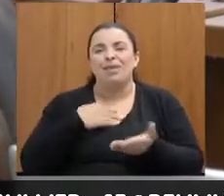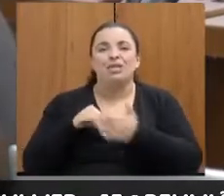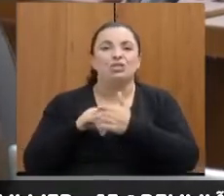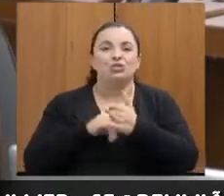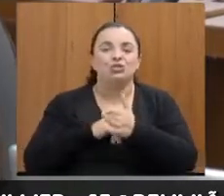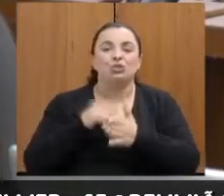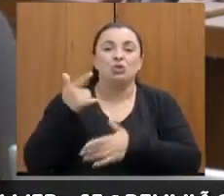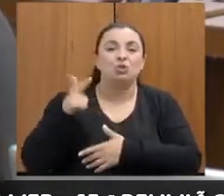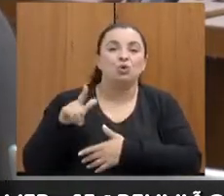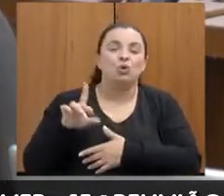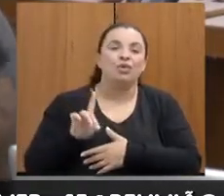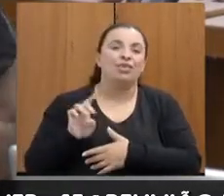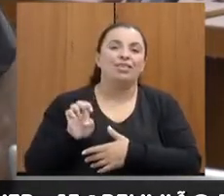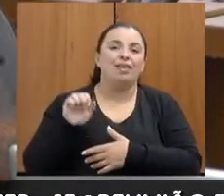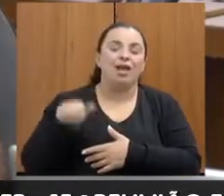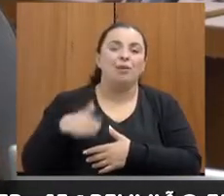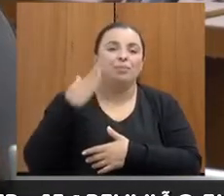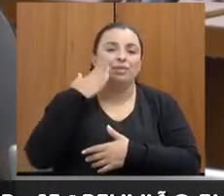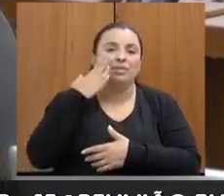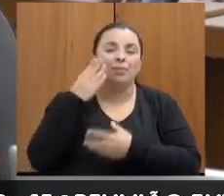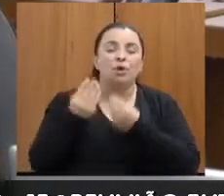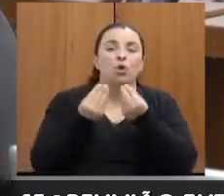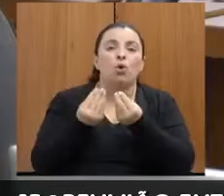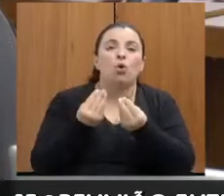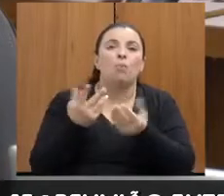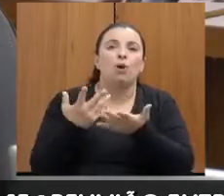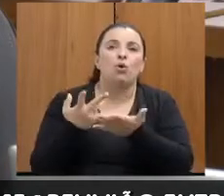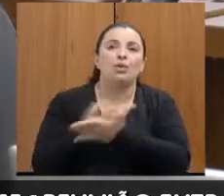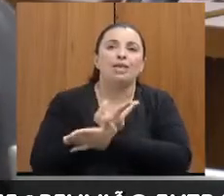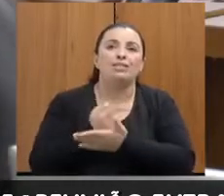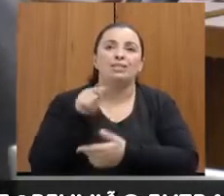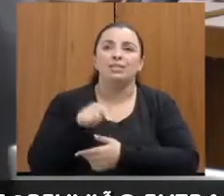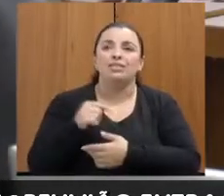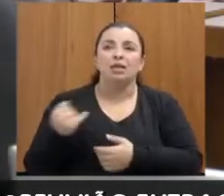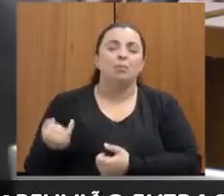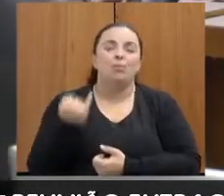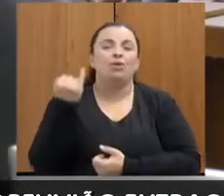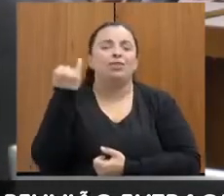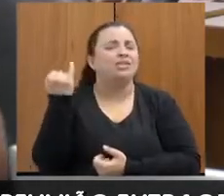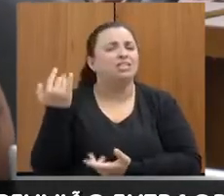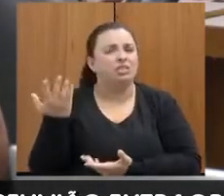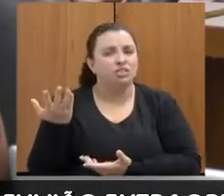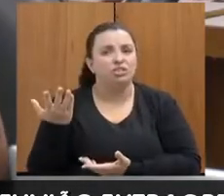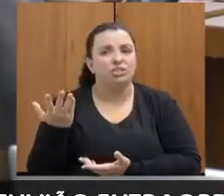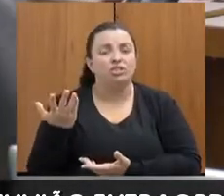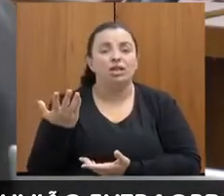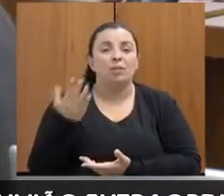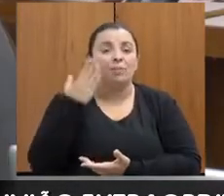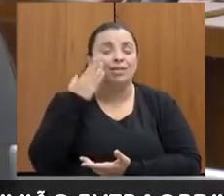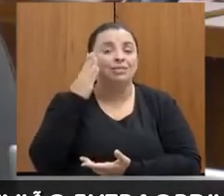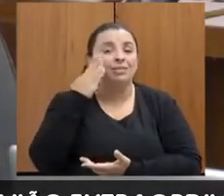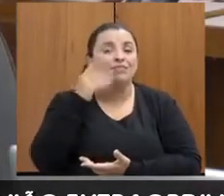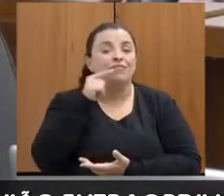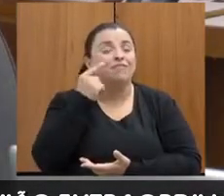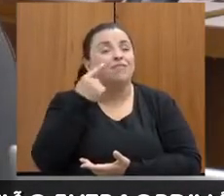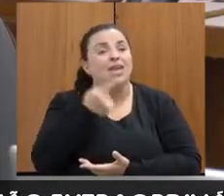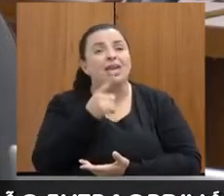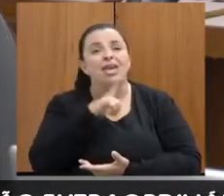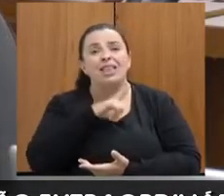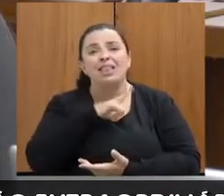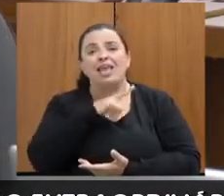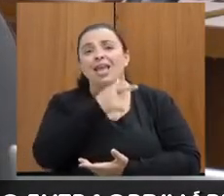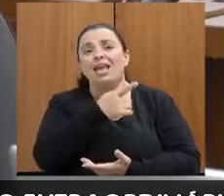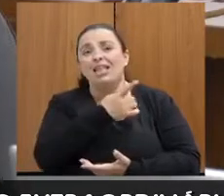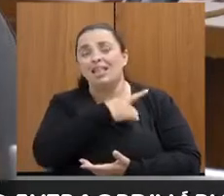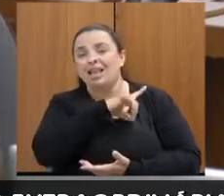deãs, né? Para a gente saber como que é a realidade. E isso é importantíssimo. A gente vê que, às vezes, a gente tem alguma coisa na nossa delegacia, mas na outra falta,